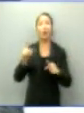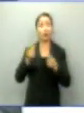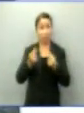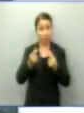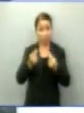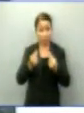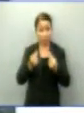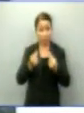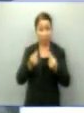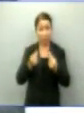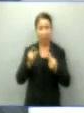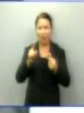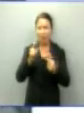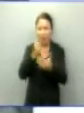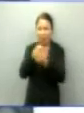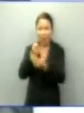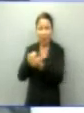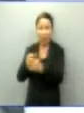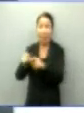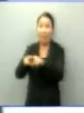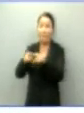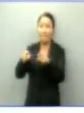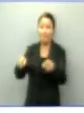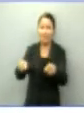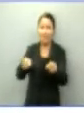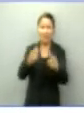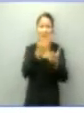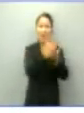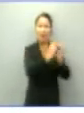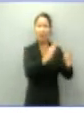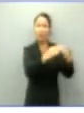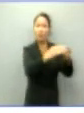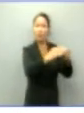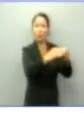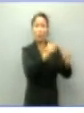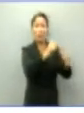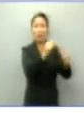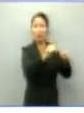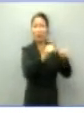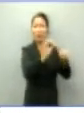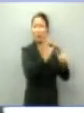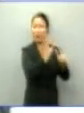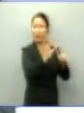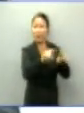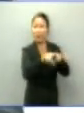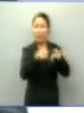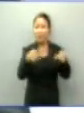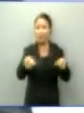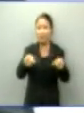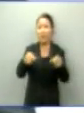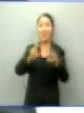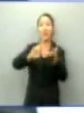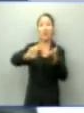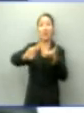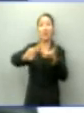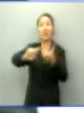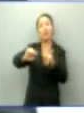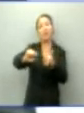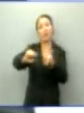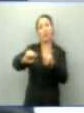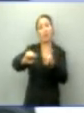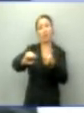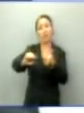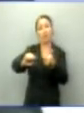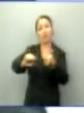contrário, desonirando setores produtivos para nós ampliarmos a nossa base de arrecadação, diversificando a nossa